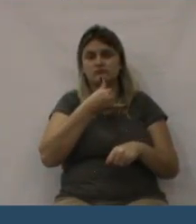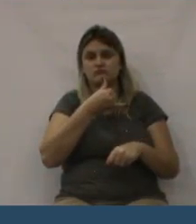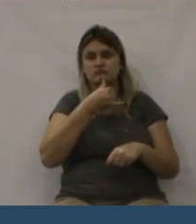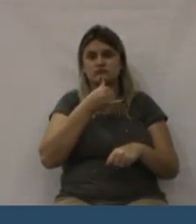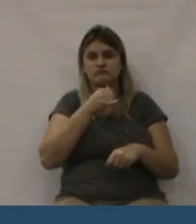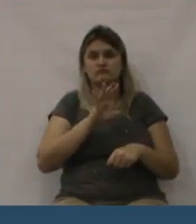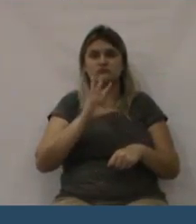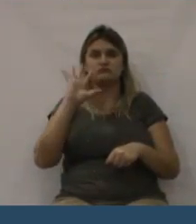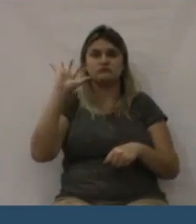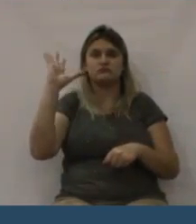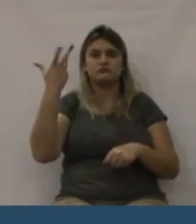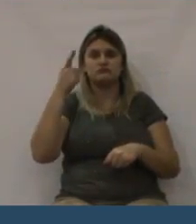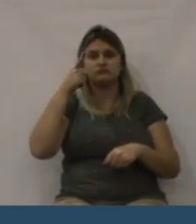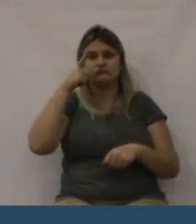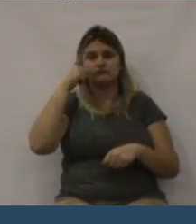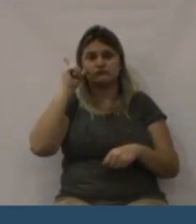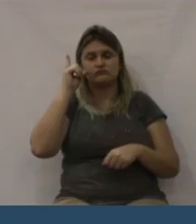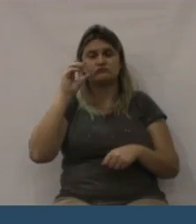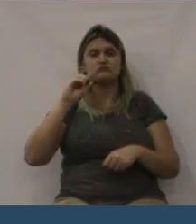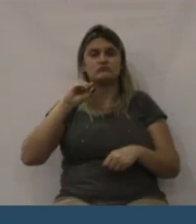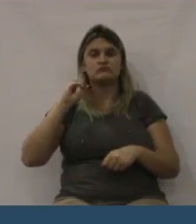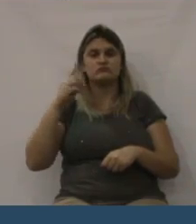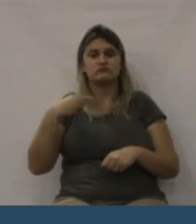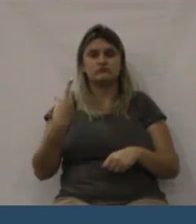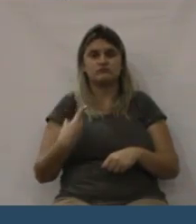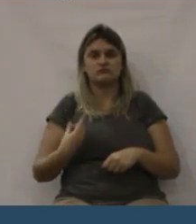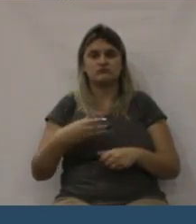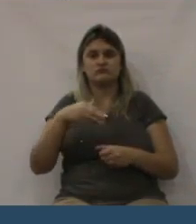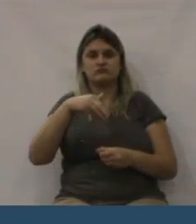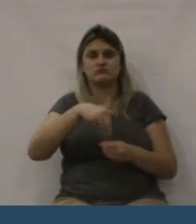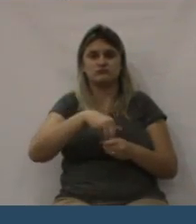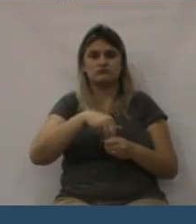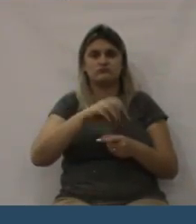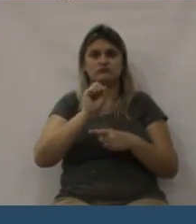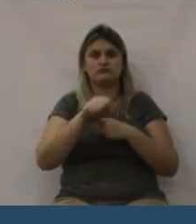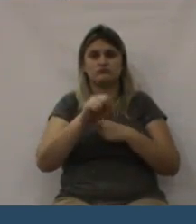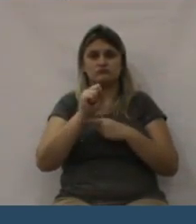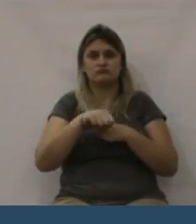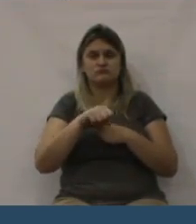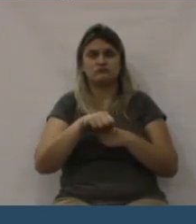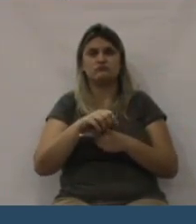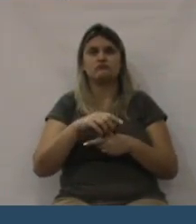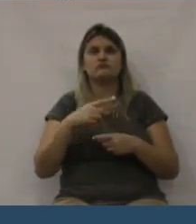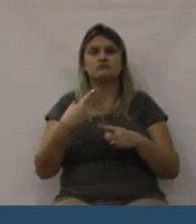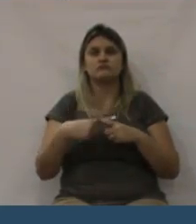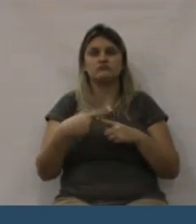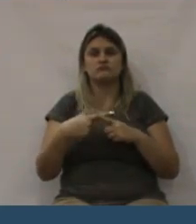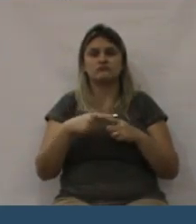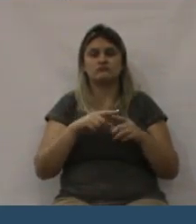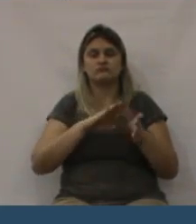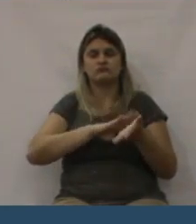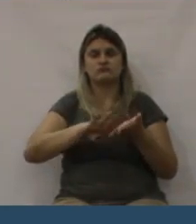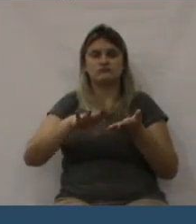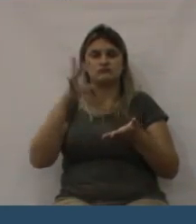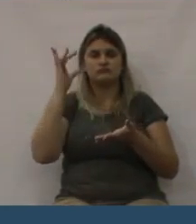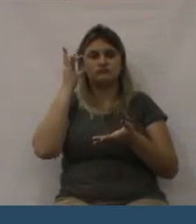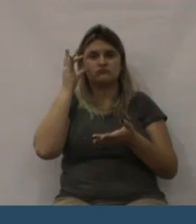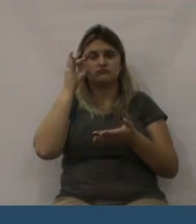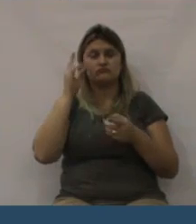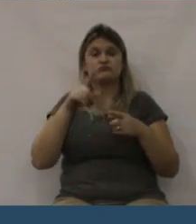Cunha. E não sei o que vai acontecer. Mas eu acredito que melhorar, isso